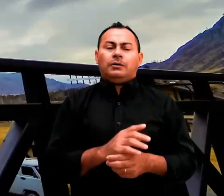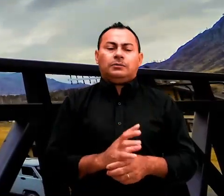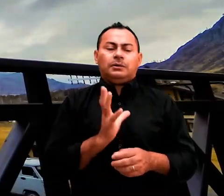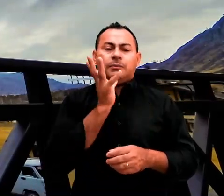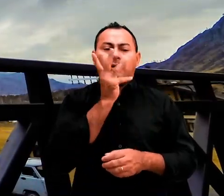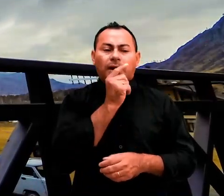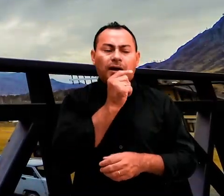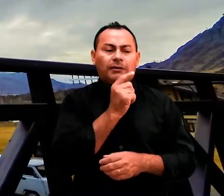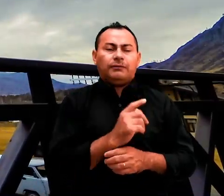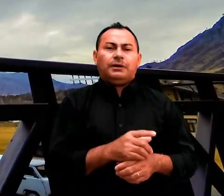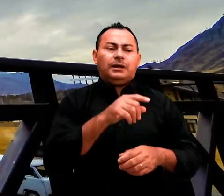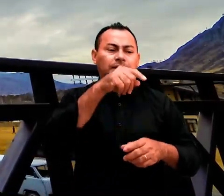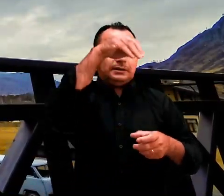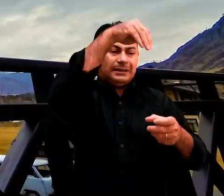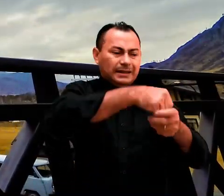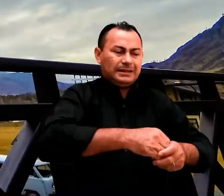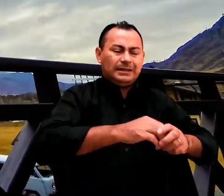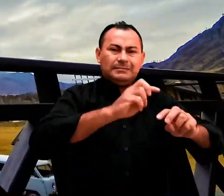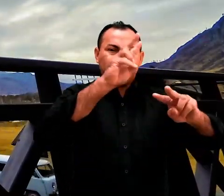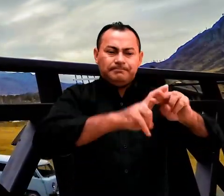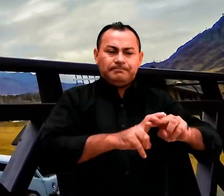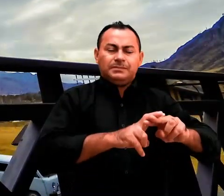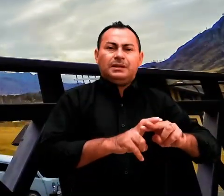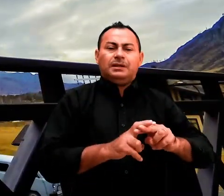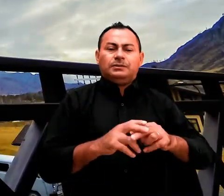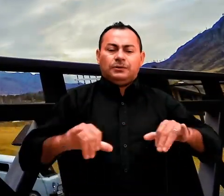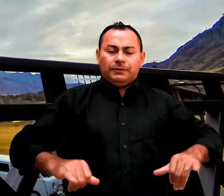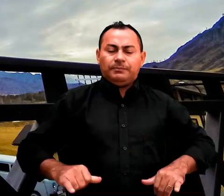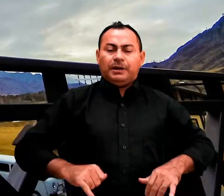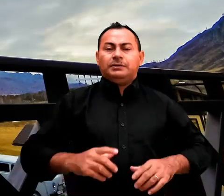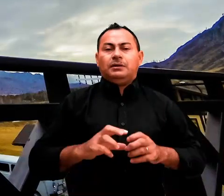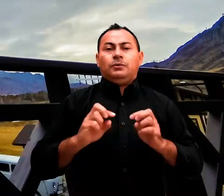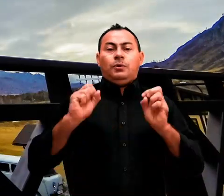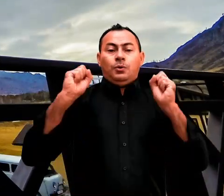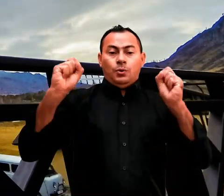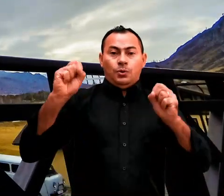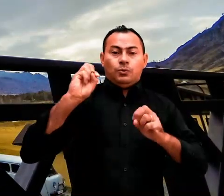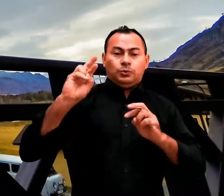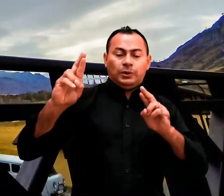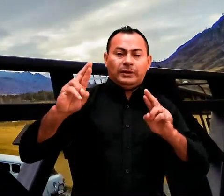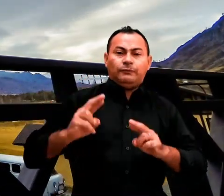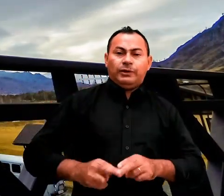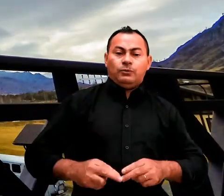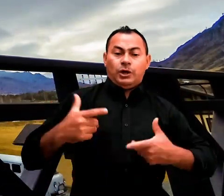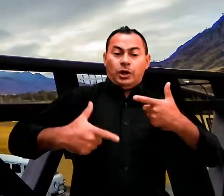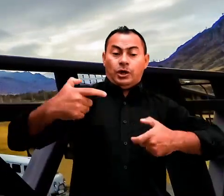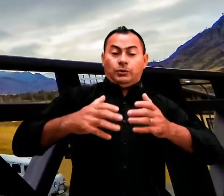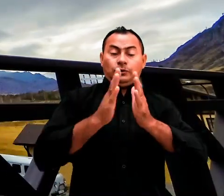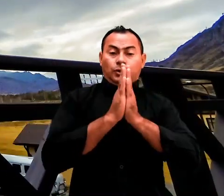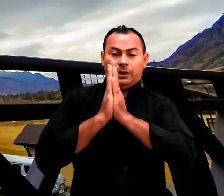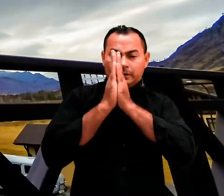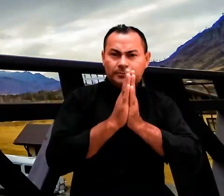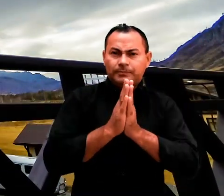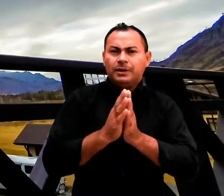masmorra orando. Ele foi um grande guerreiro de oração. Já falamos aqui que se fizéssemos uma lista de